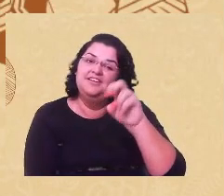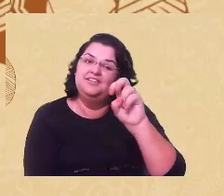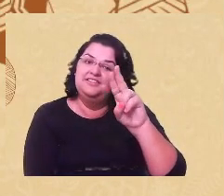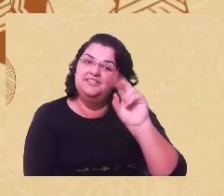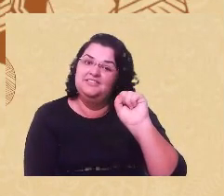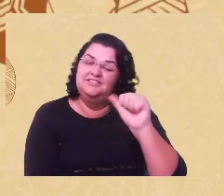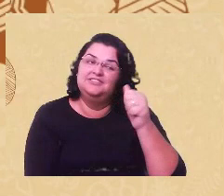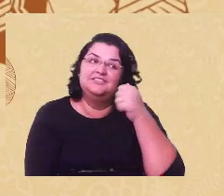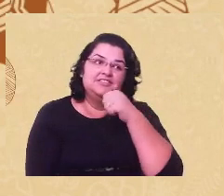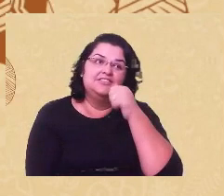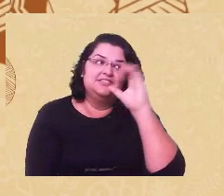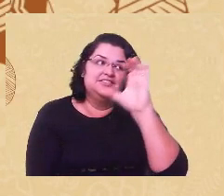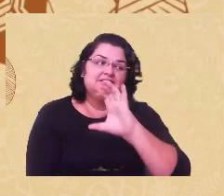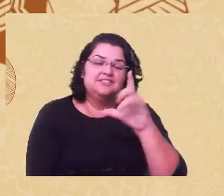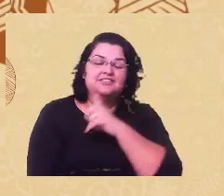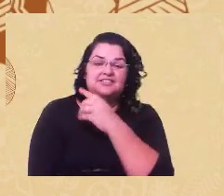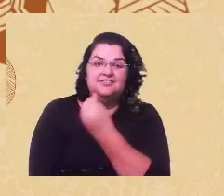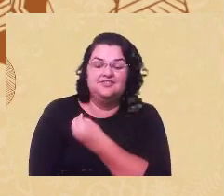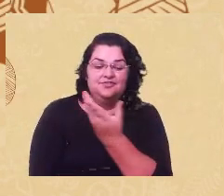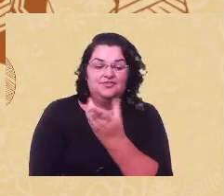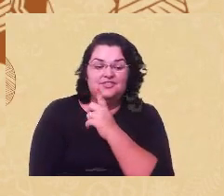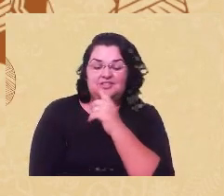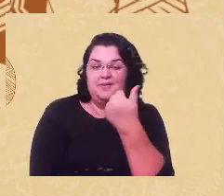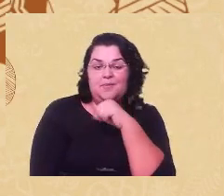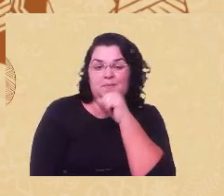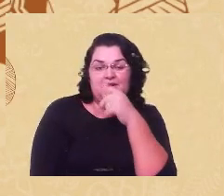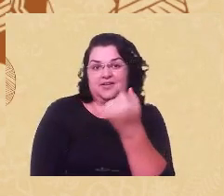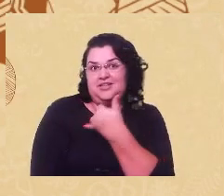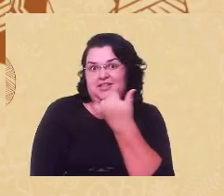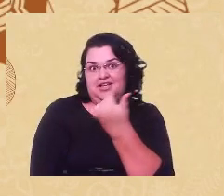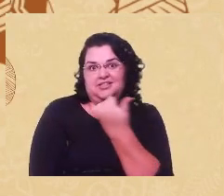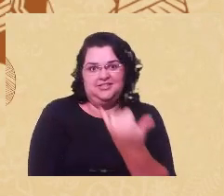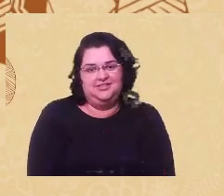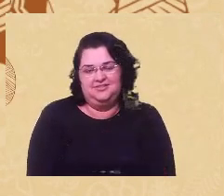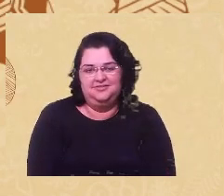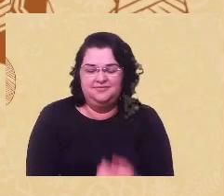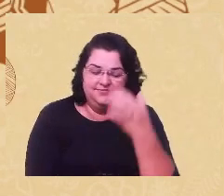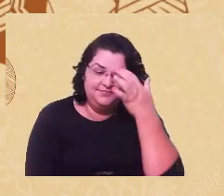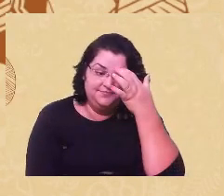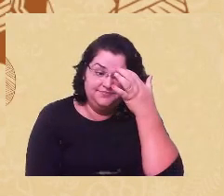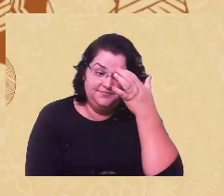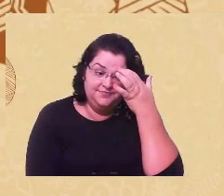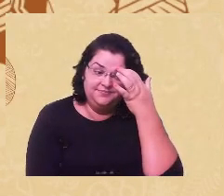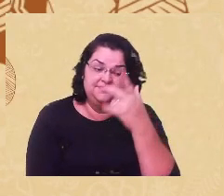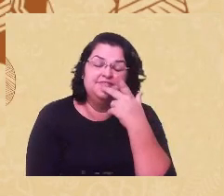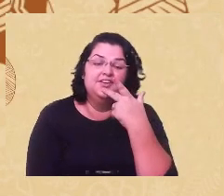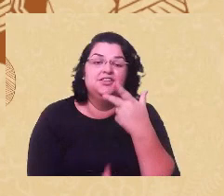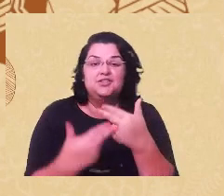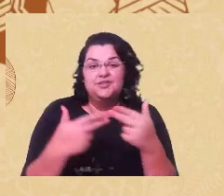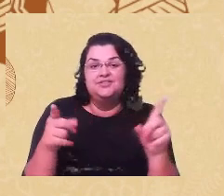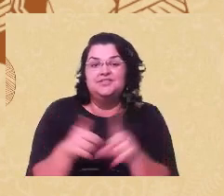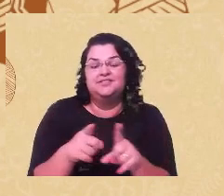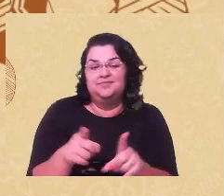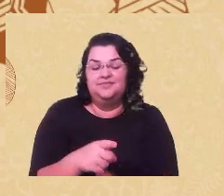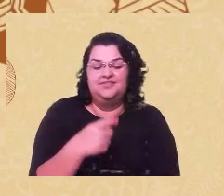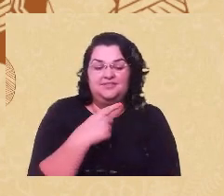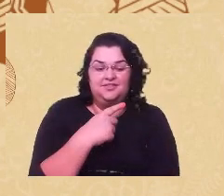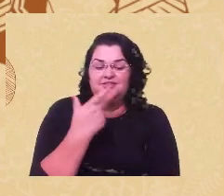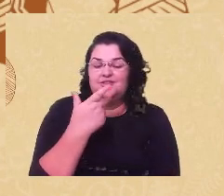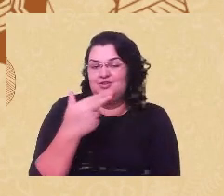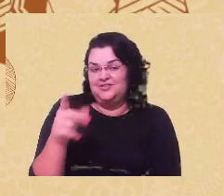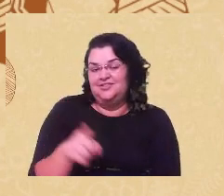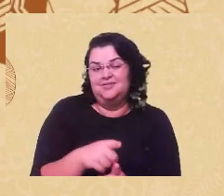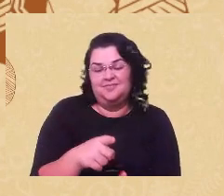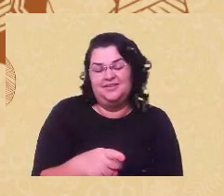que por exemplo se estivesse viva hoje teria a idade da minha mãe e a minha mãe fala essas coisas falava essas coisas então